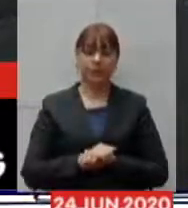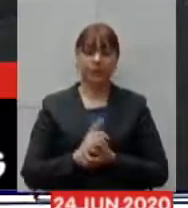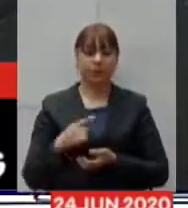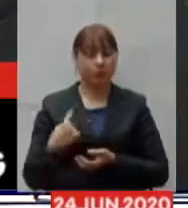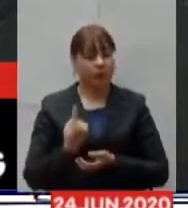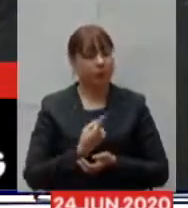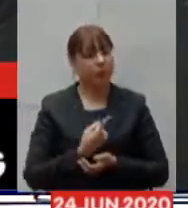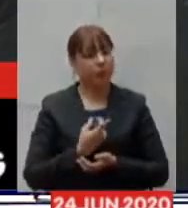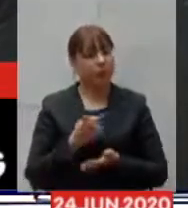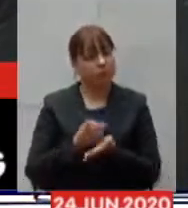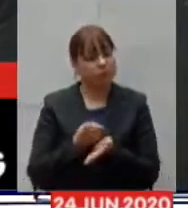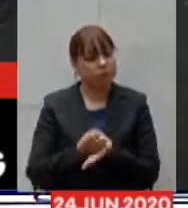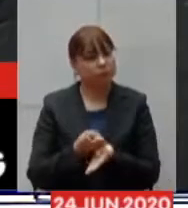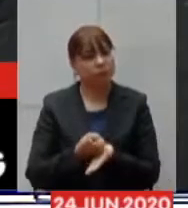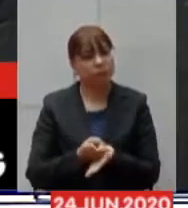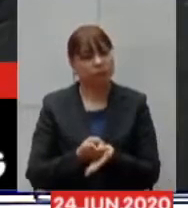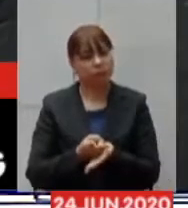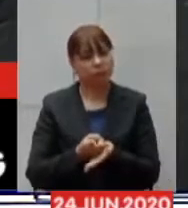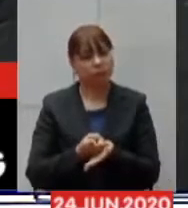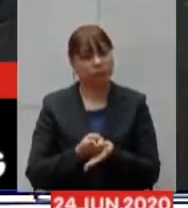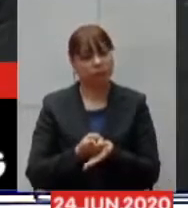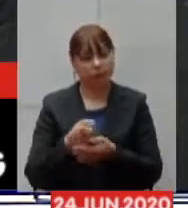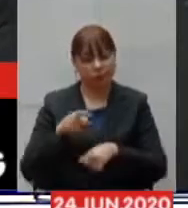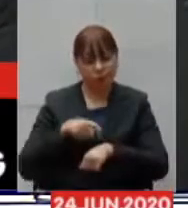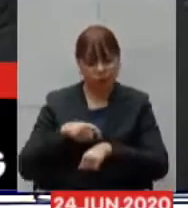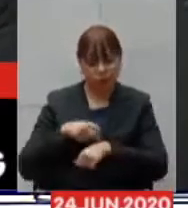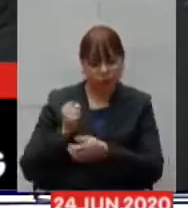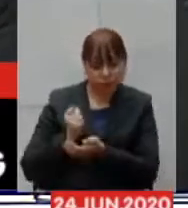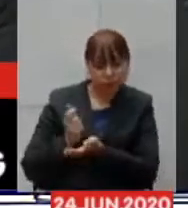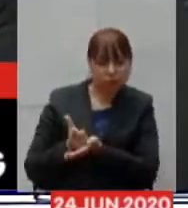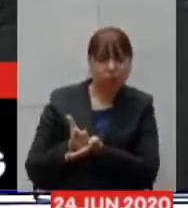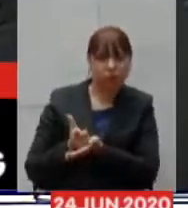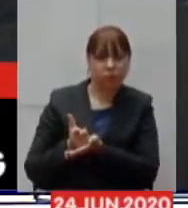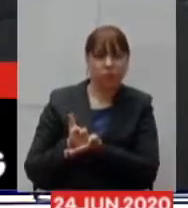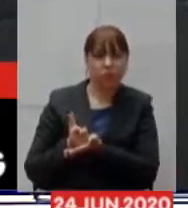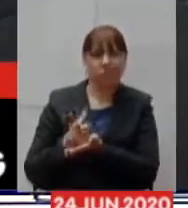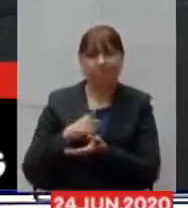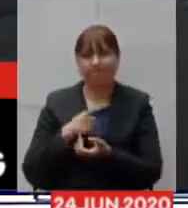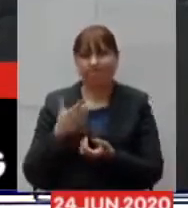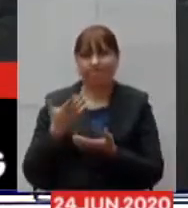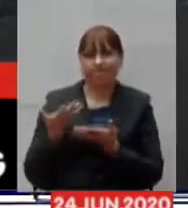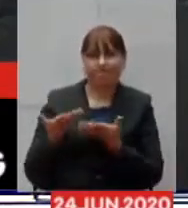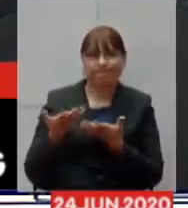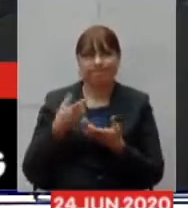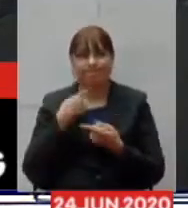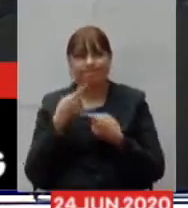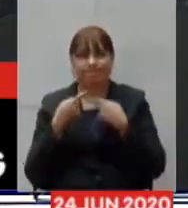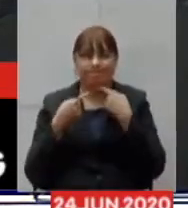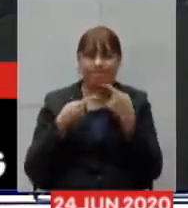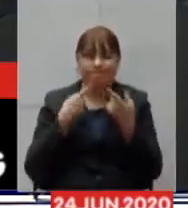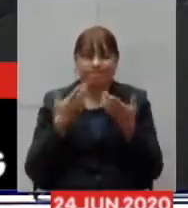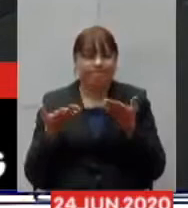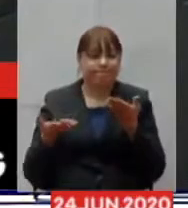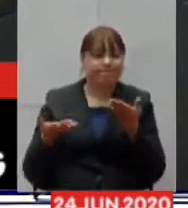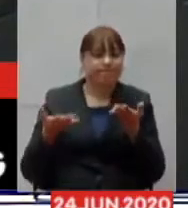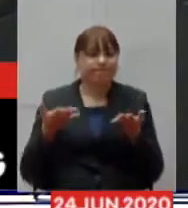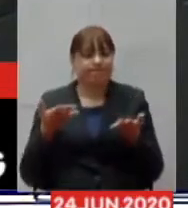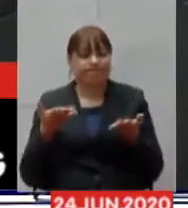enfrentamos no momento da aquisição o dilema de